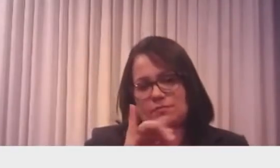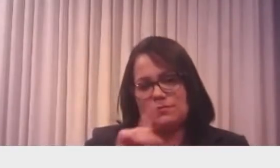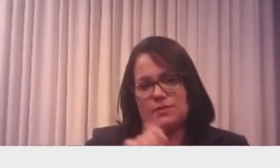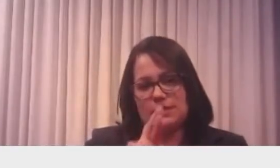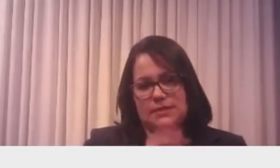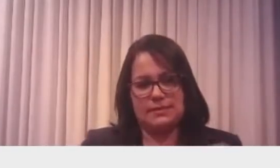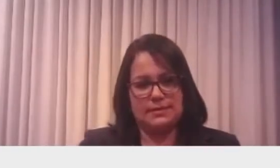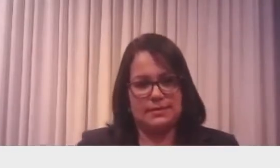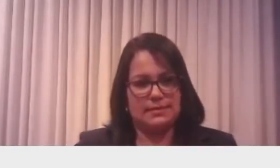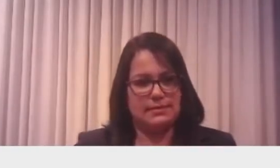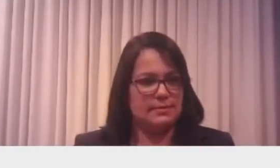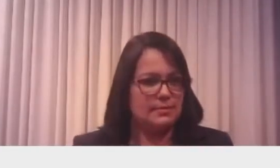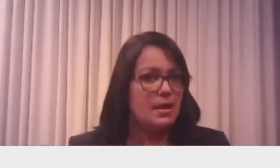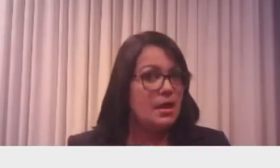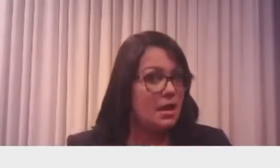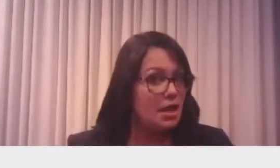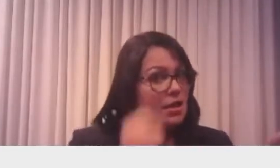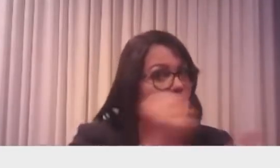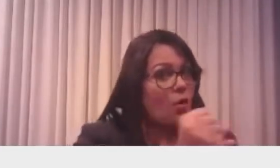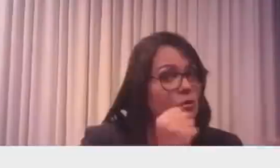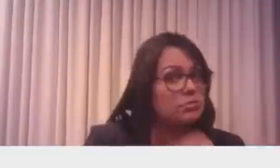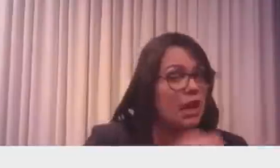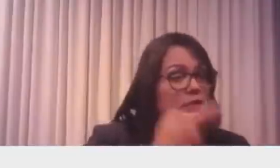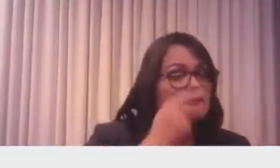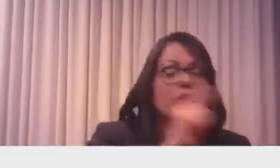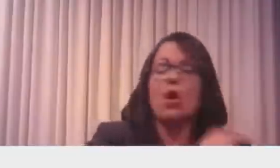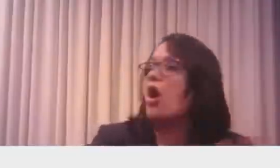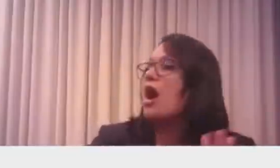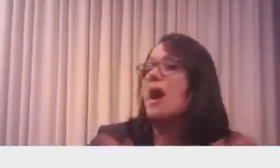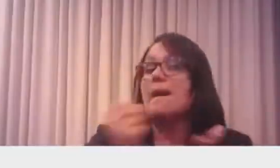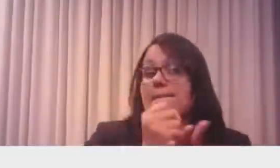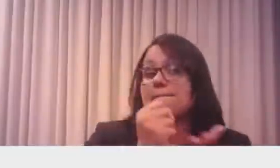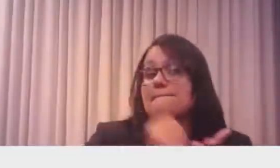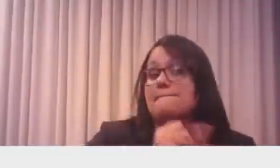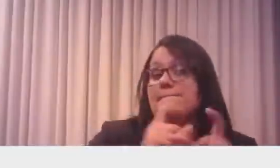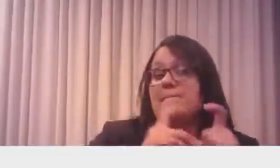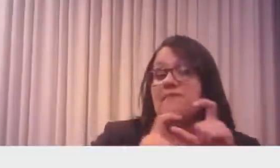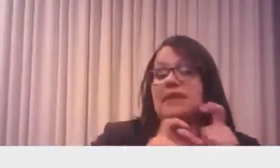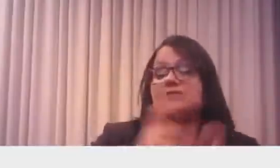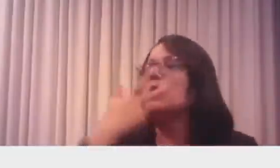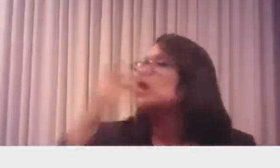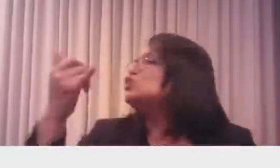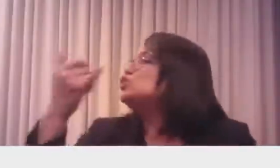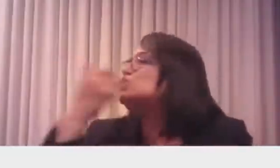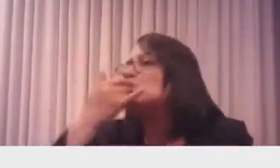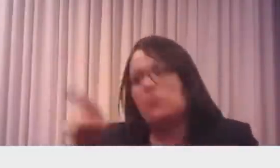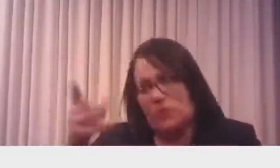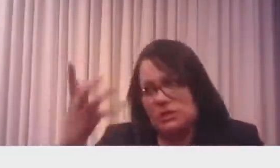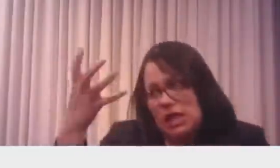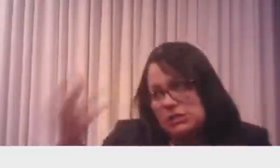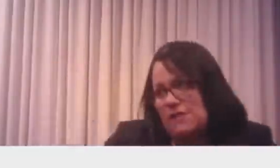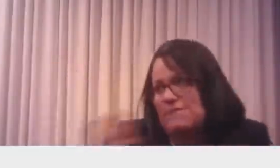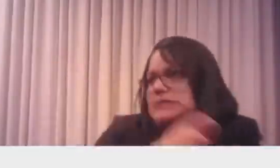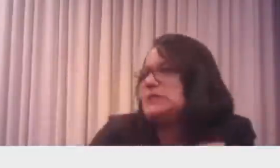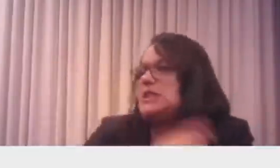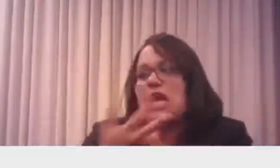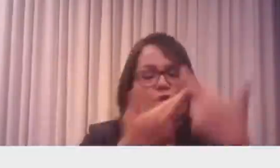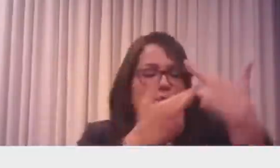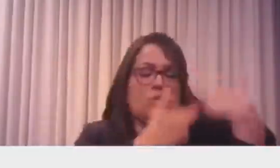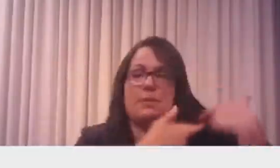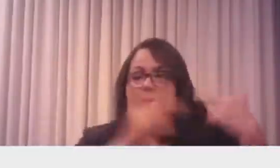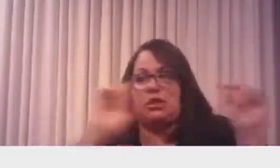não nos responsabilizamos por efeitos colaterais? Continua ou não? Parece que continua.